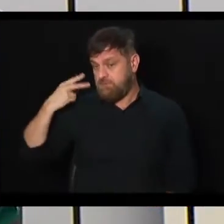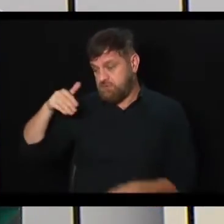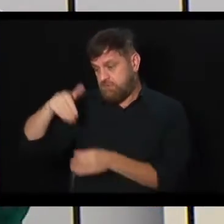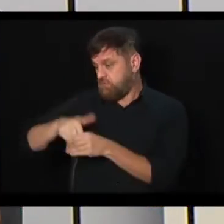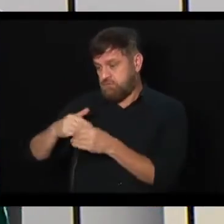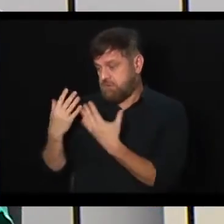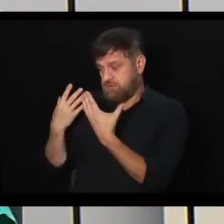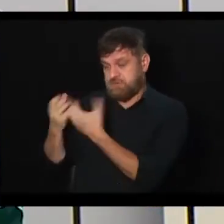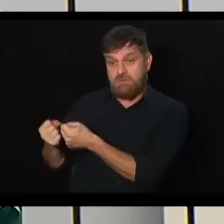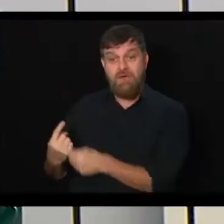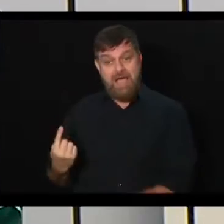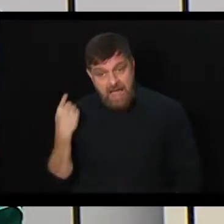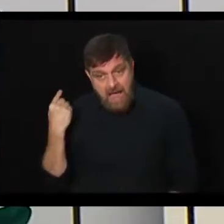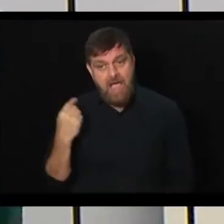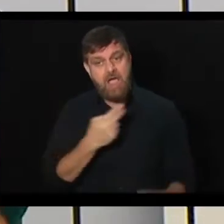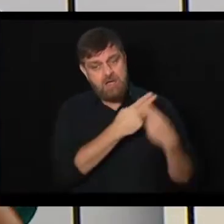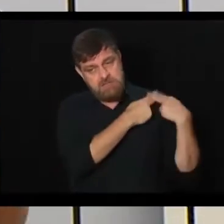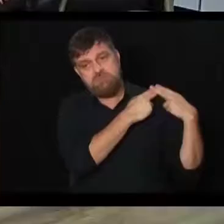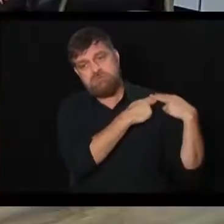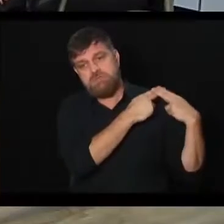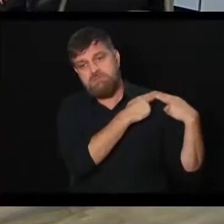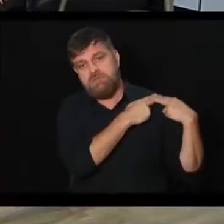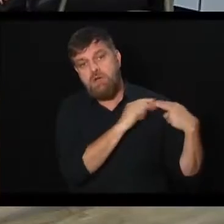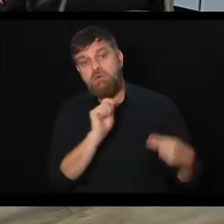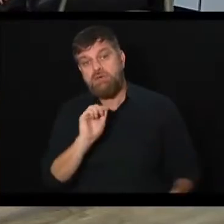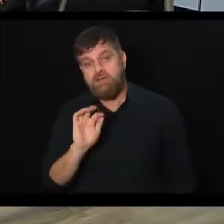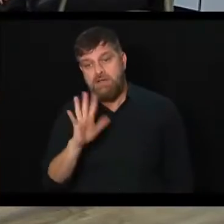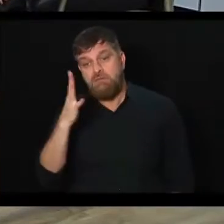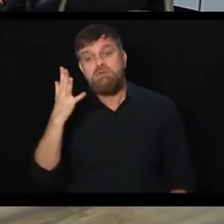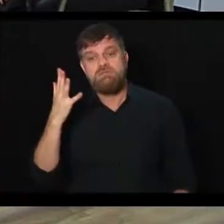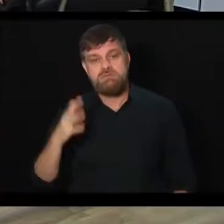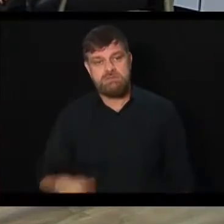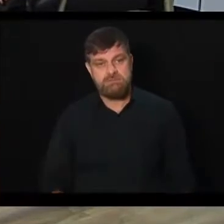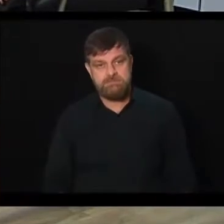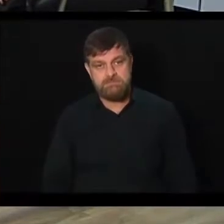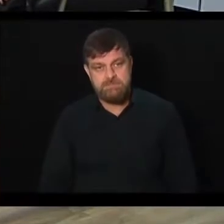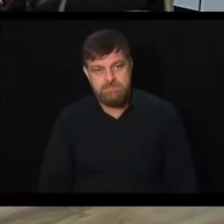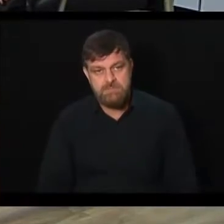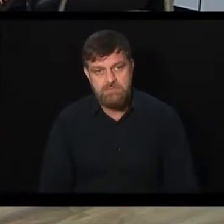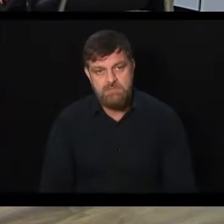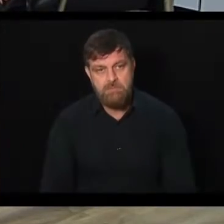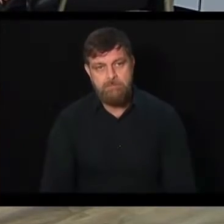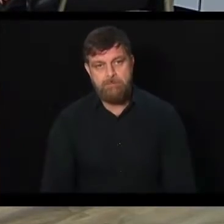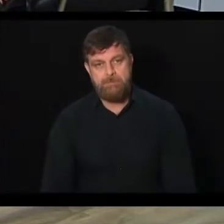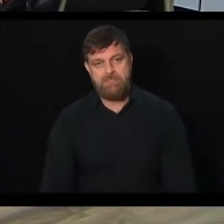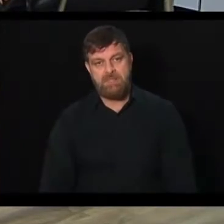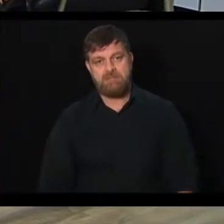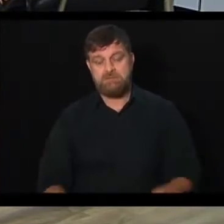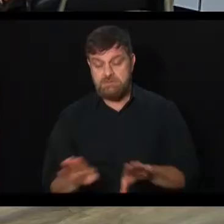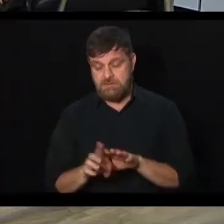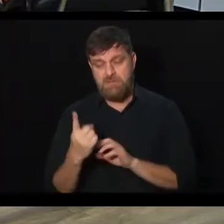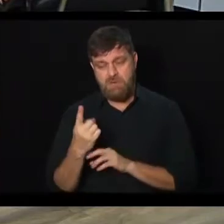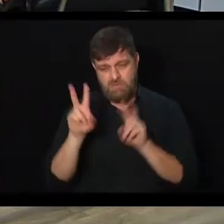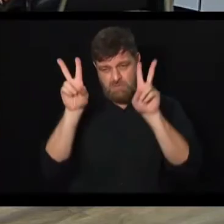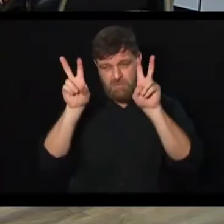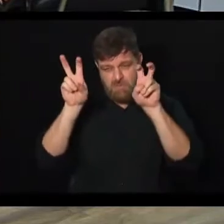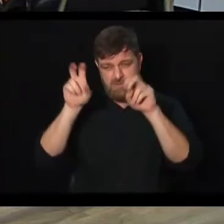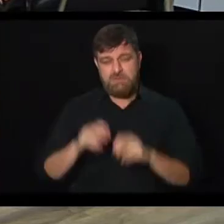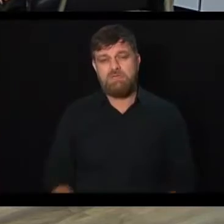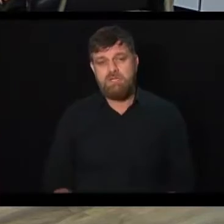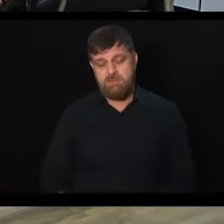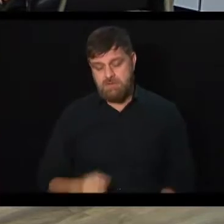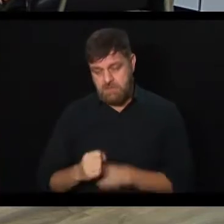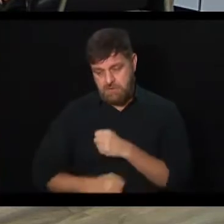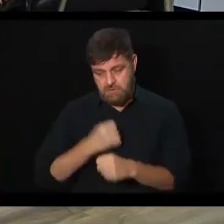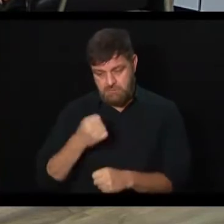favorável. Ou seja, ele tem responsabilidade com aquilo que foi decidido. E só comentar uma questão, que na verdade, desde 2003,